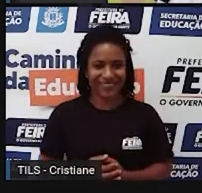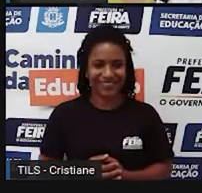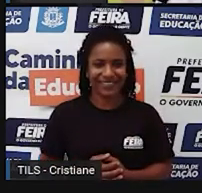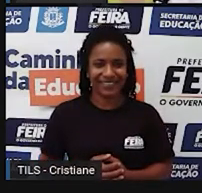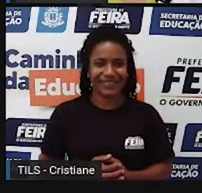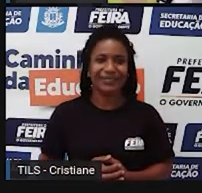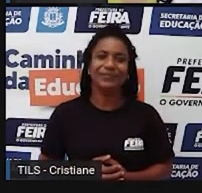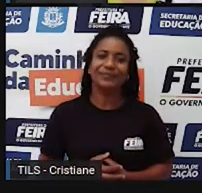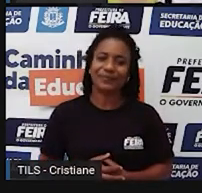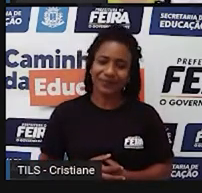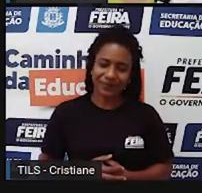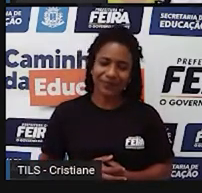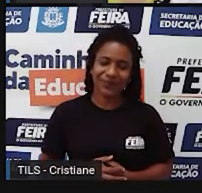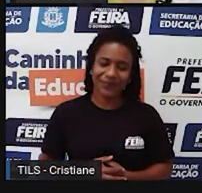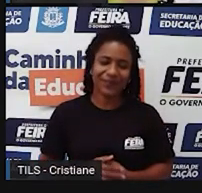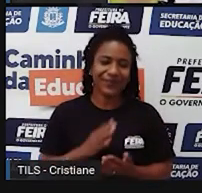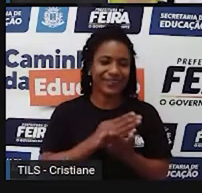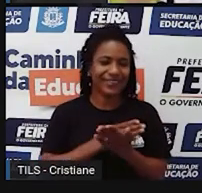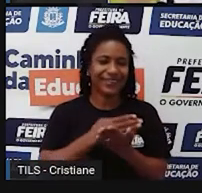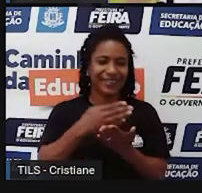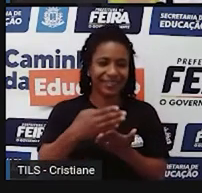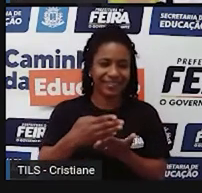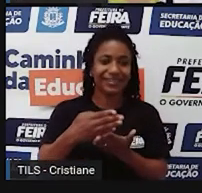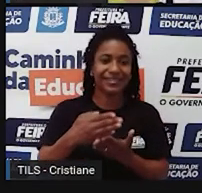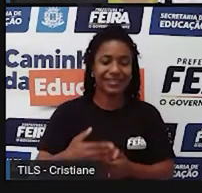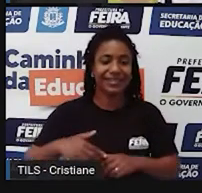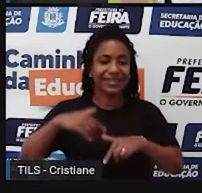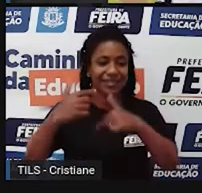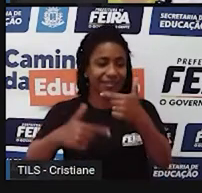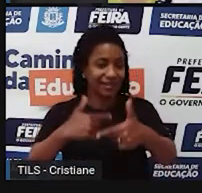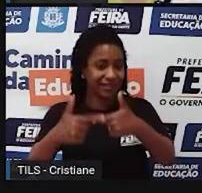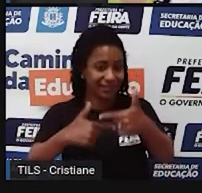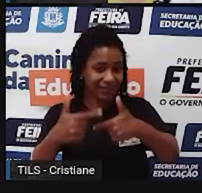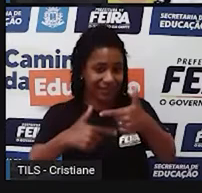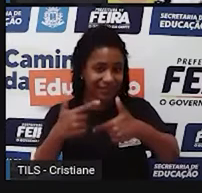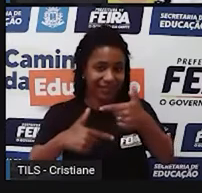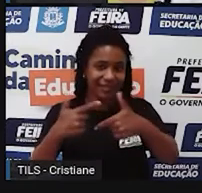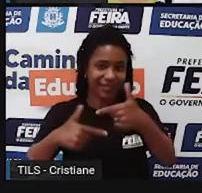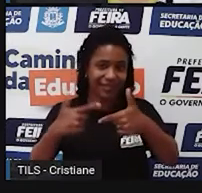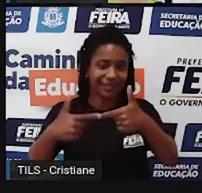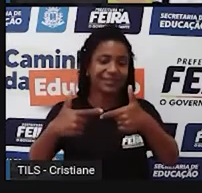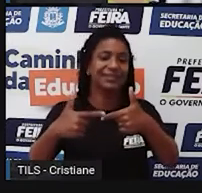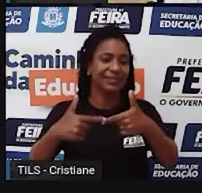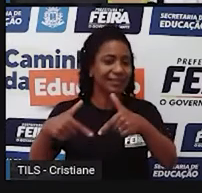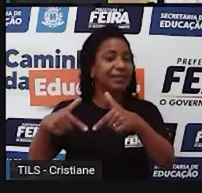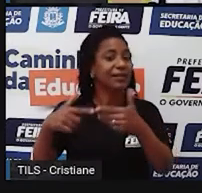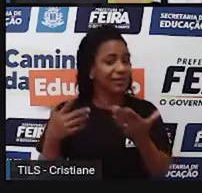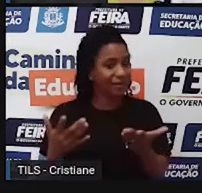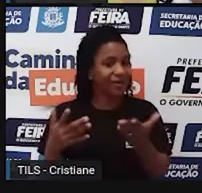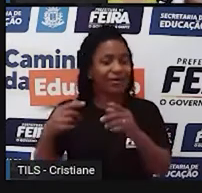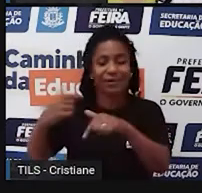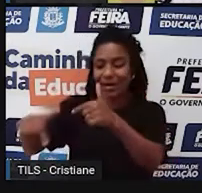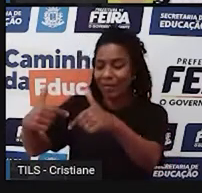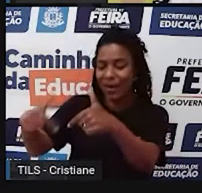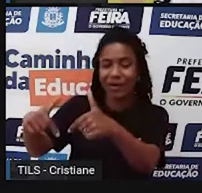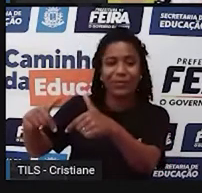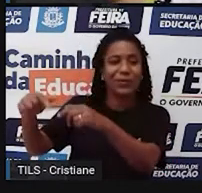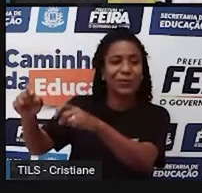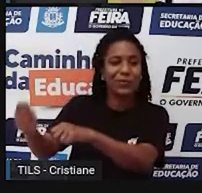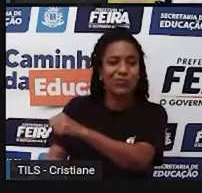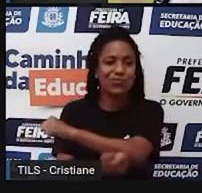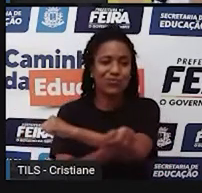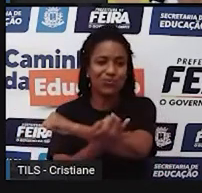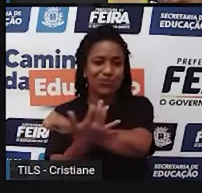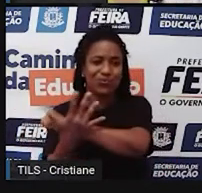Então, já vamos começando, né? Dessas atividades bastante tradicionais, que é essas voltadas ao campo. Então, vocês,